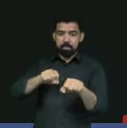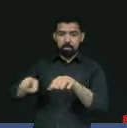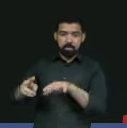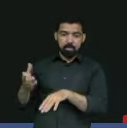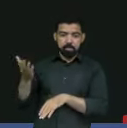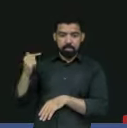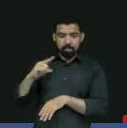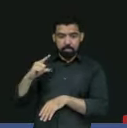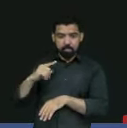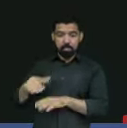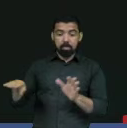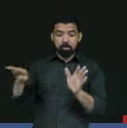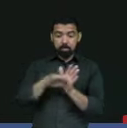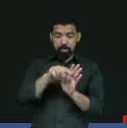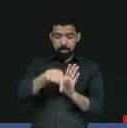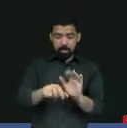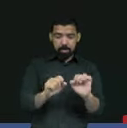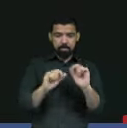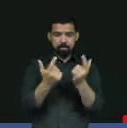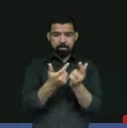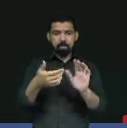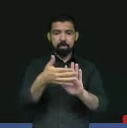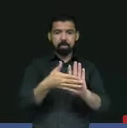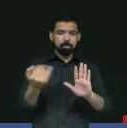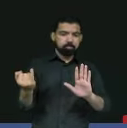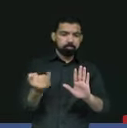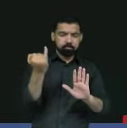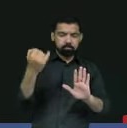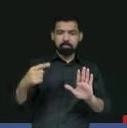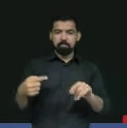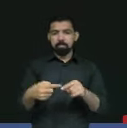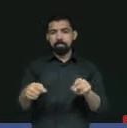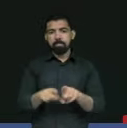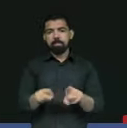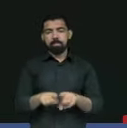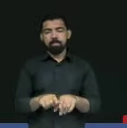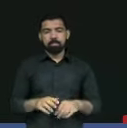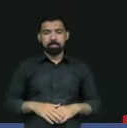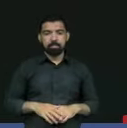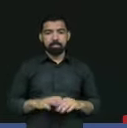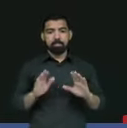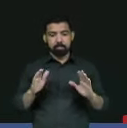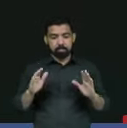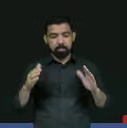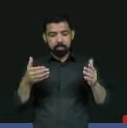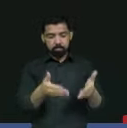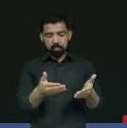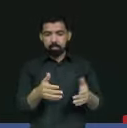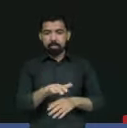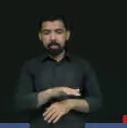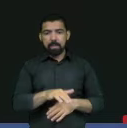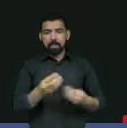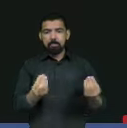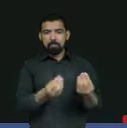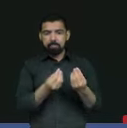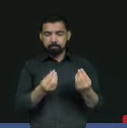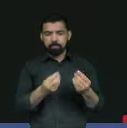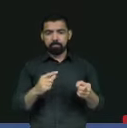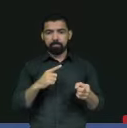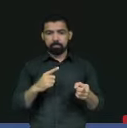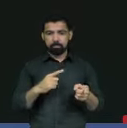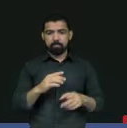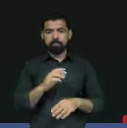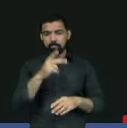matéria de extrema relevância, num setor sensível, numa área sensível para o nosso